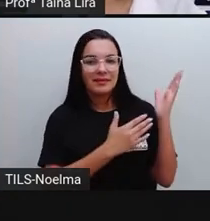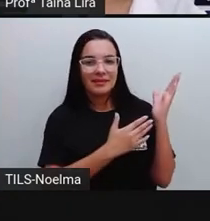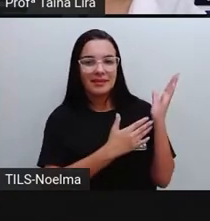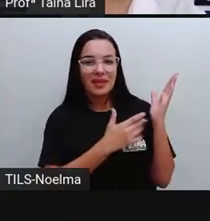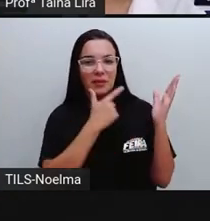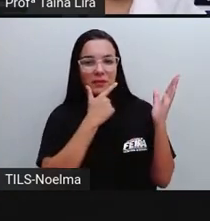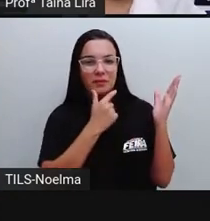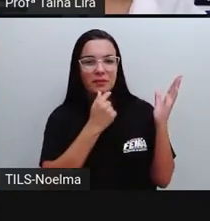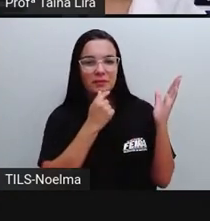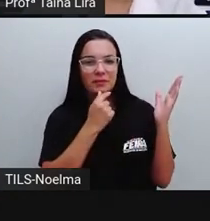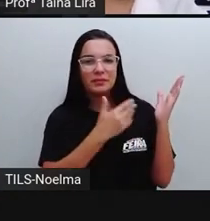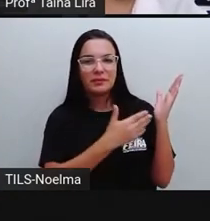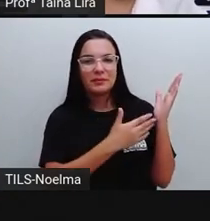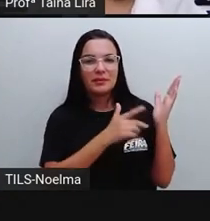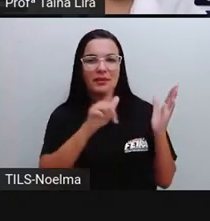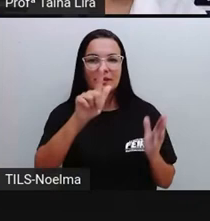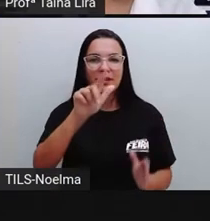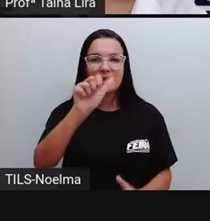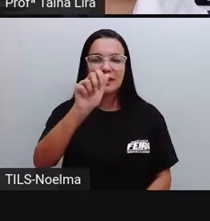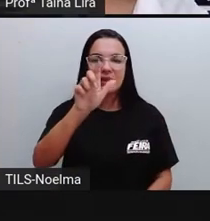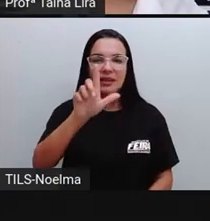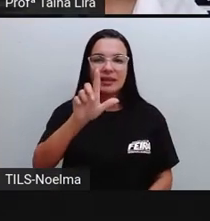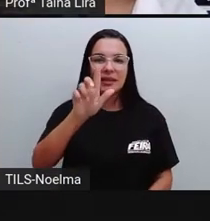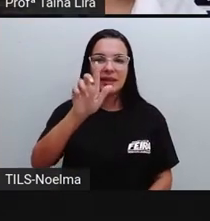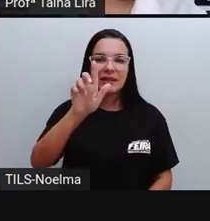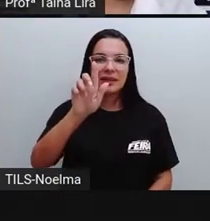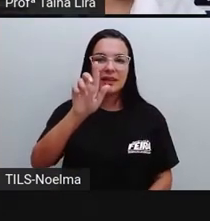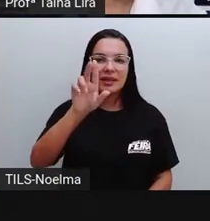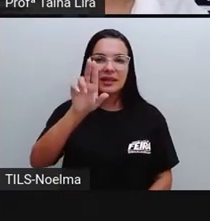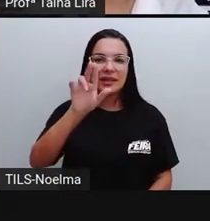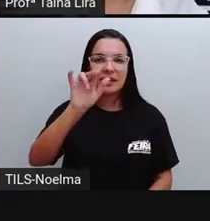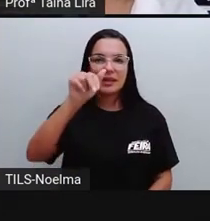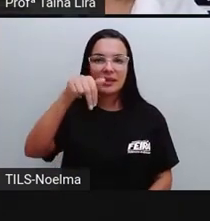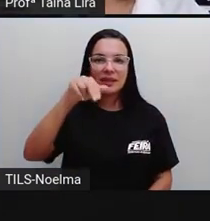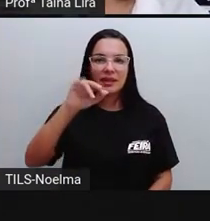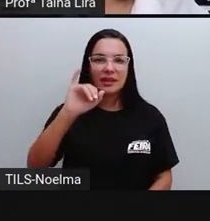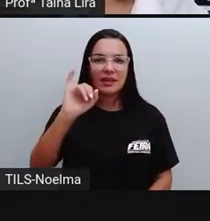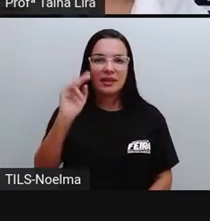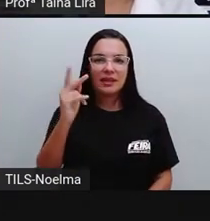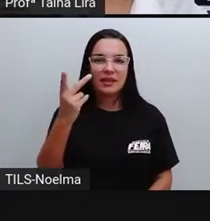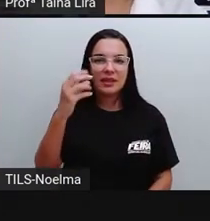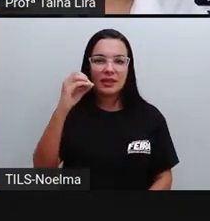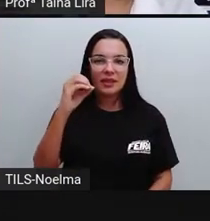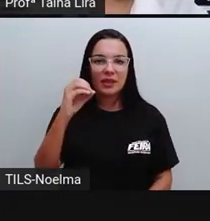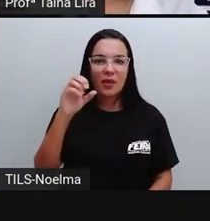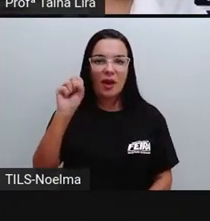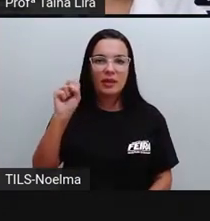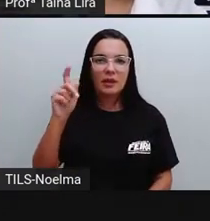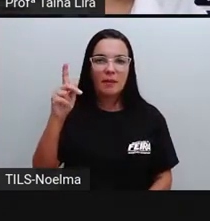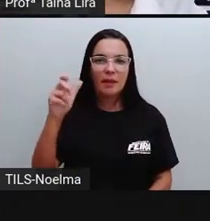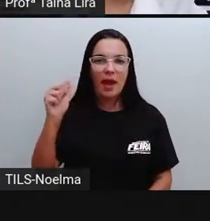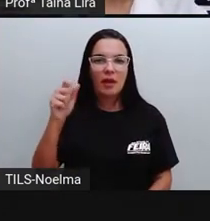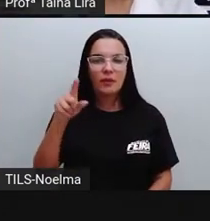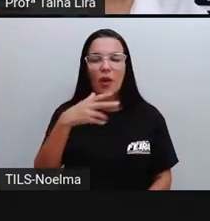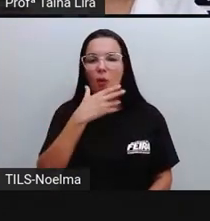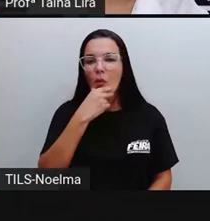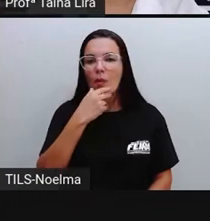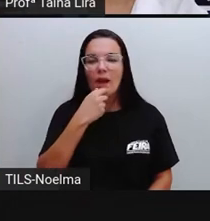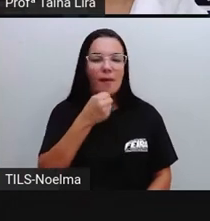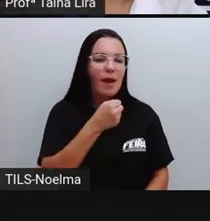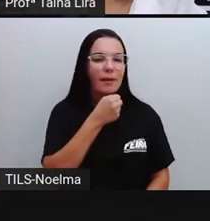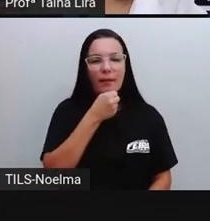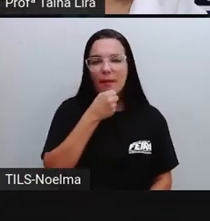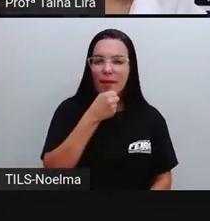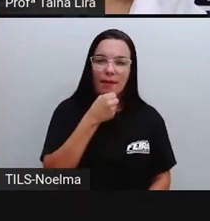Galeguinho SPA, Galeguinho, ele já era bastante conhecido, porque ele é músico, né, é cantor, e